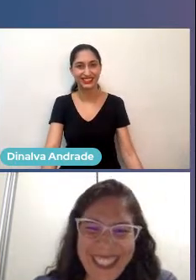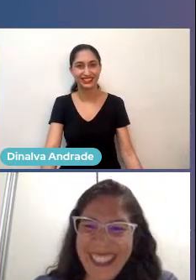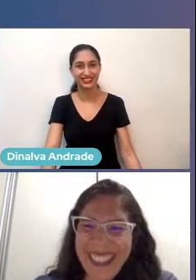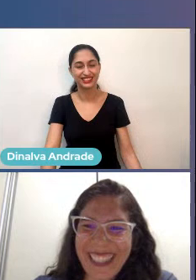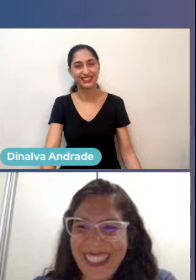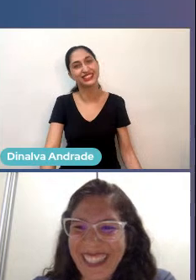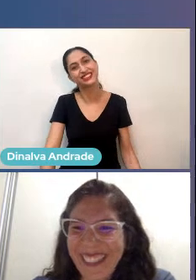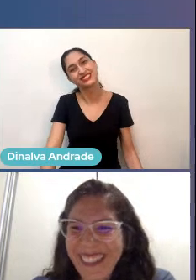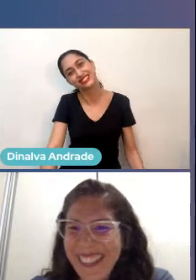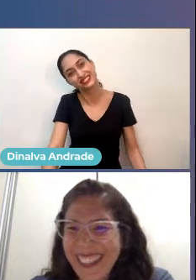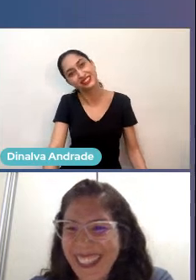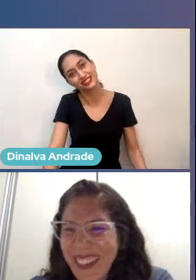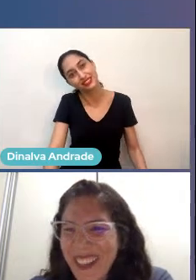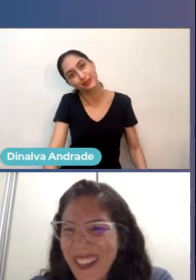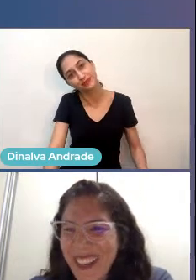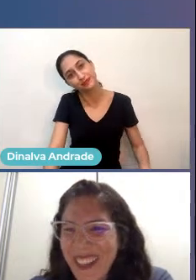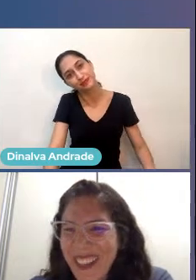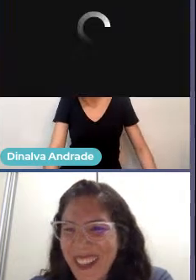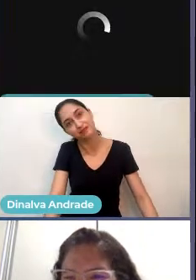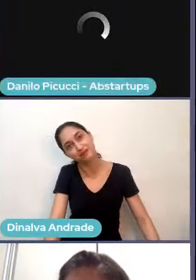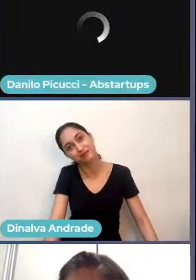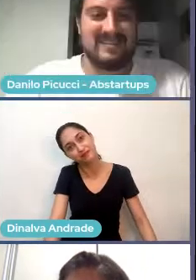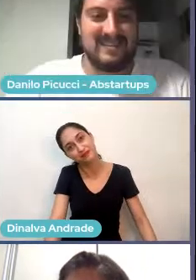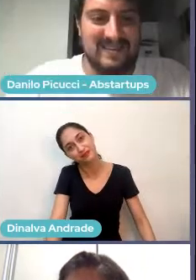É isso, a lelê do céu.